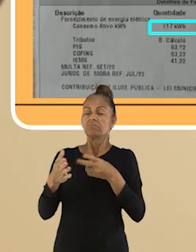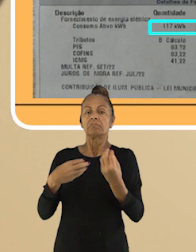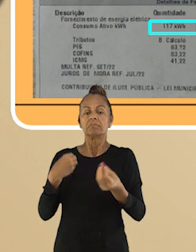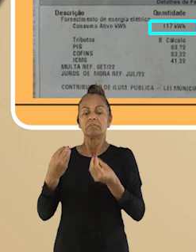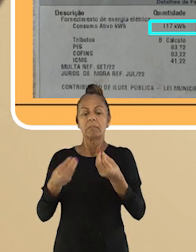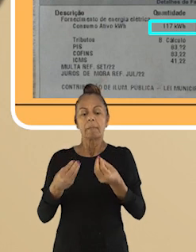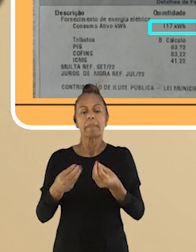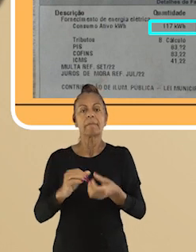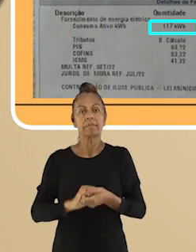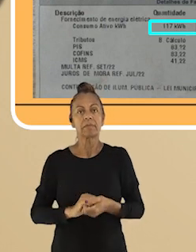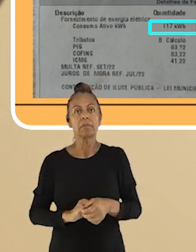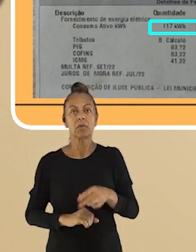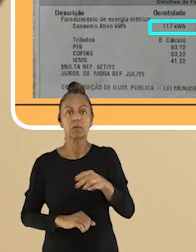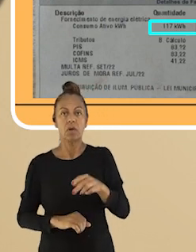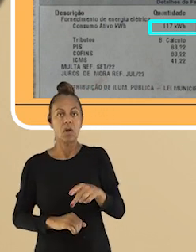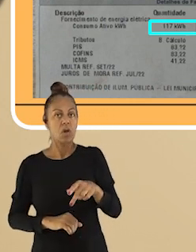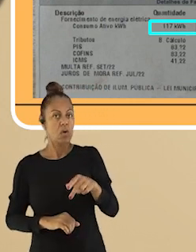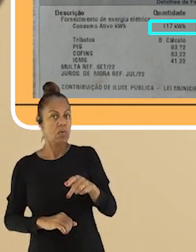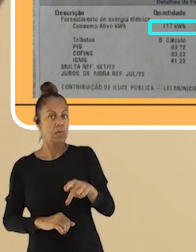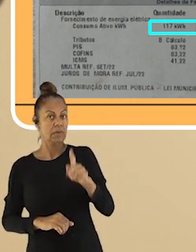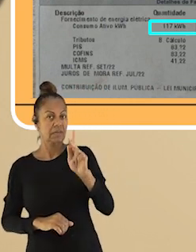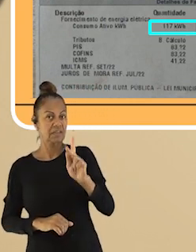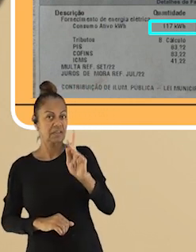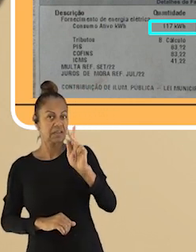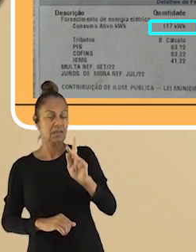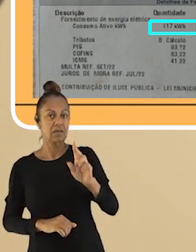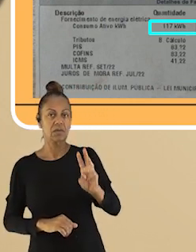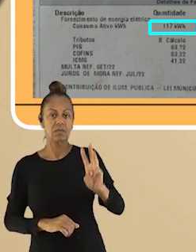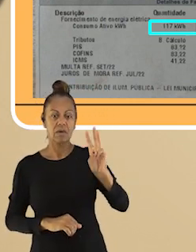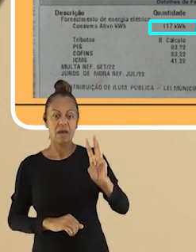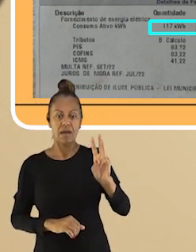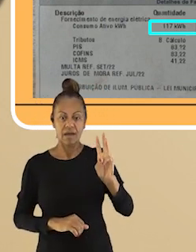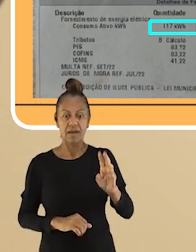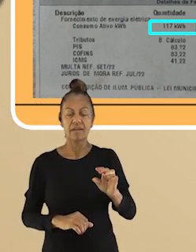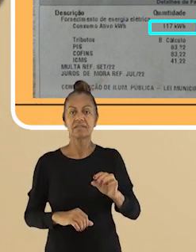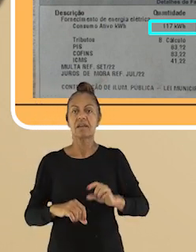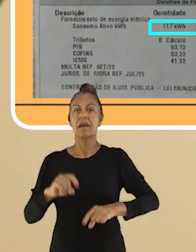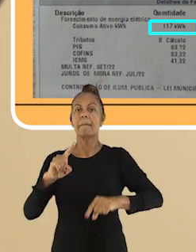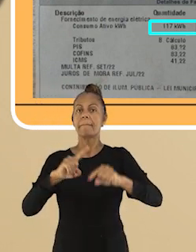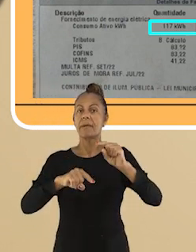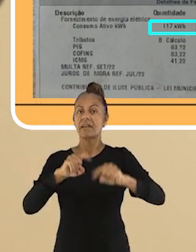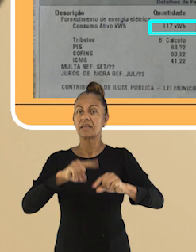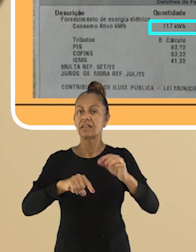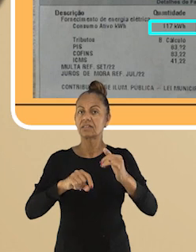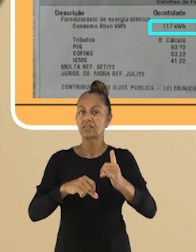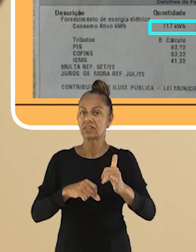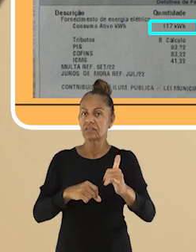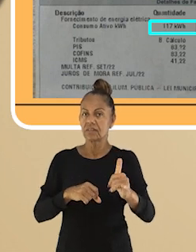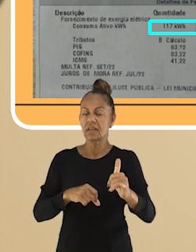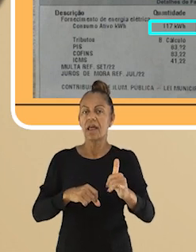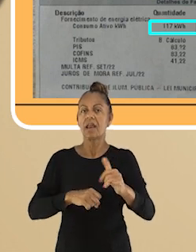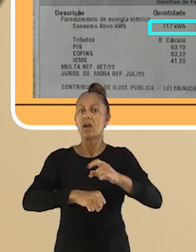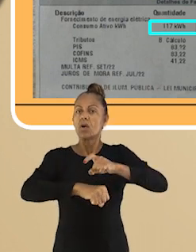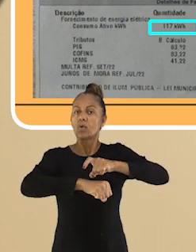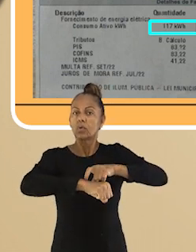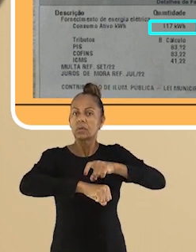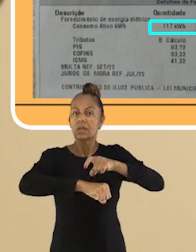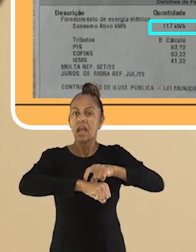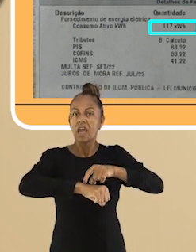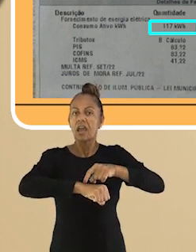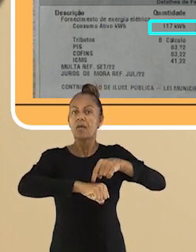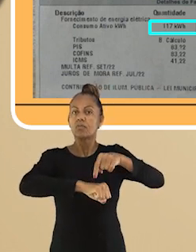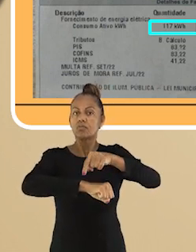Bom, primeiro, o quilowatts é uma medida da energia elétrica consumida por um aparelho durante um